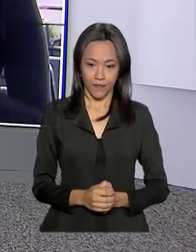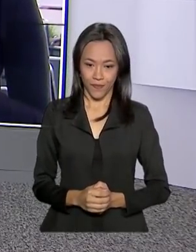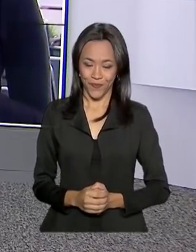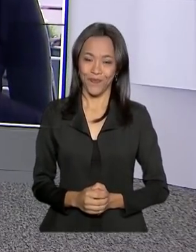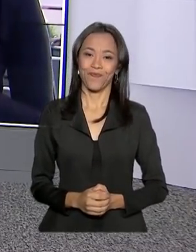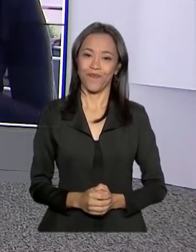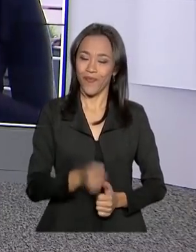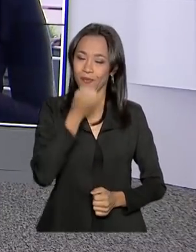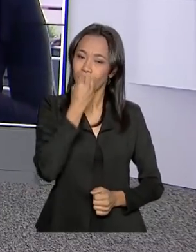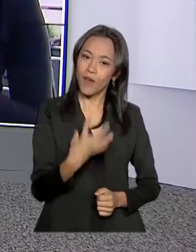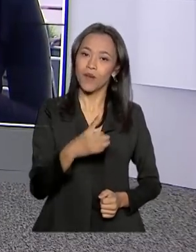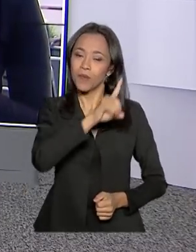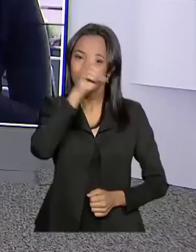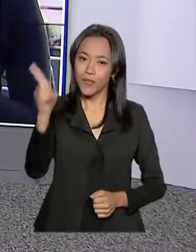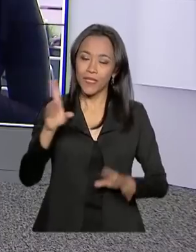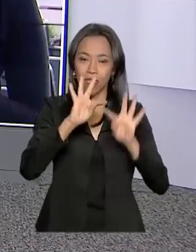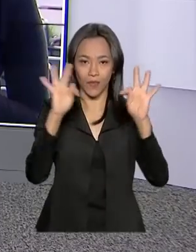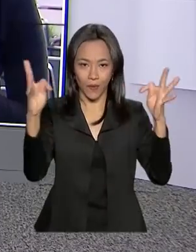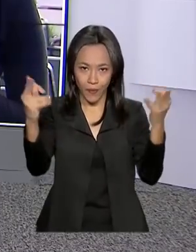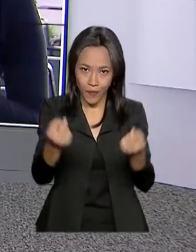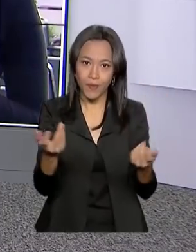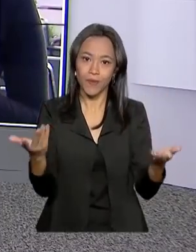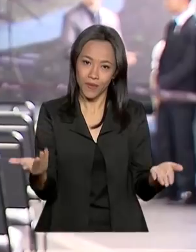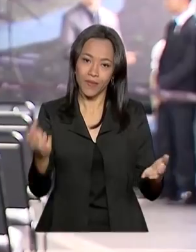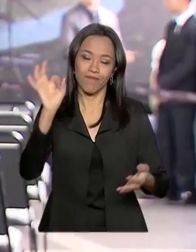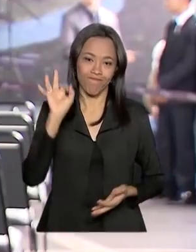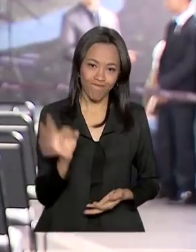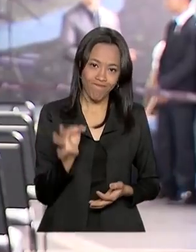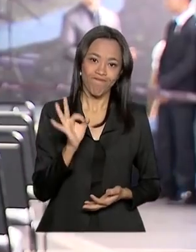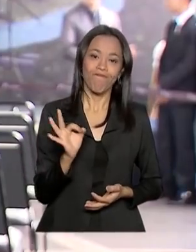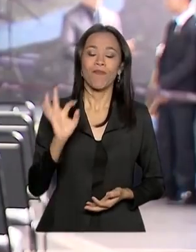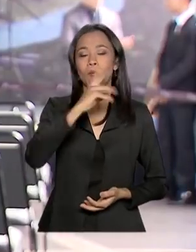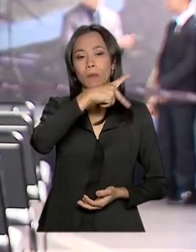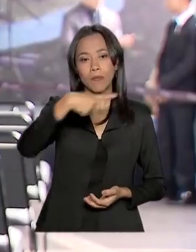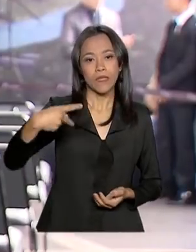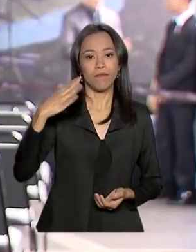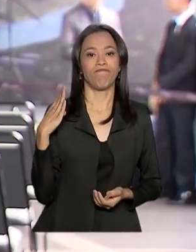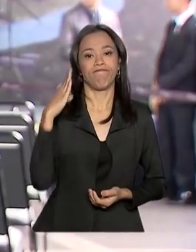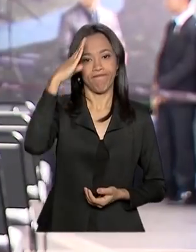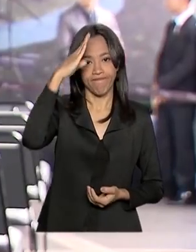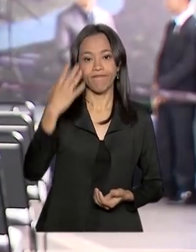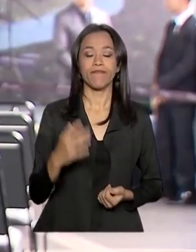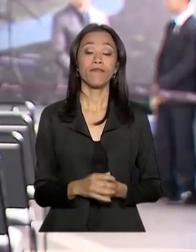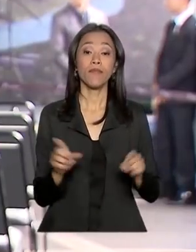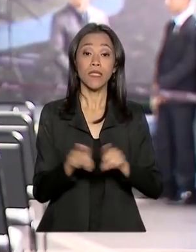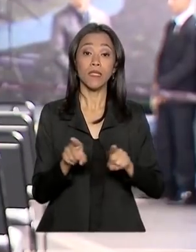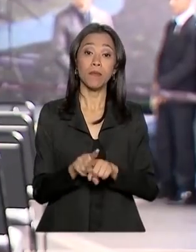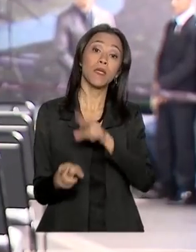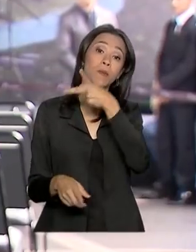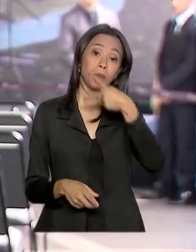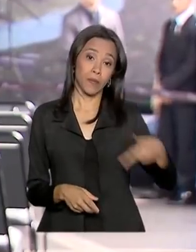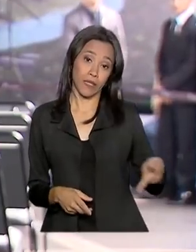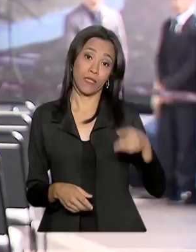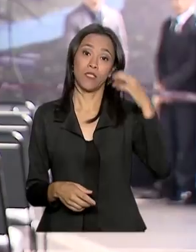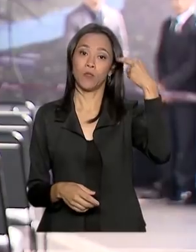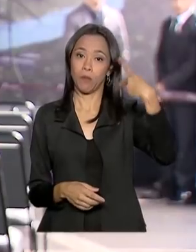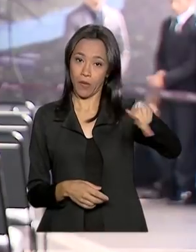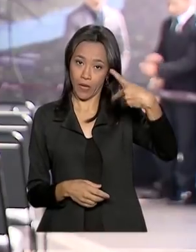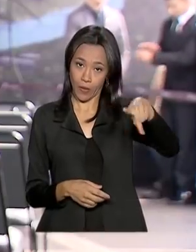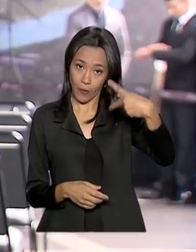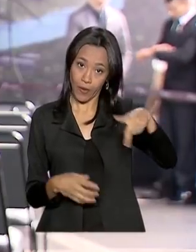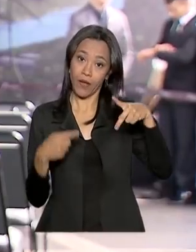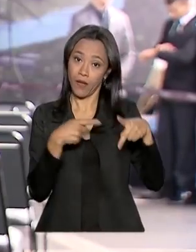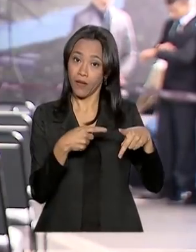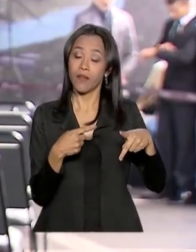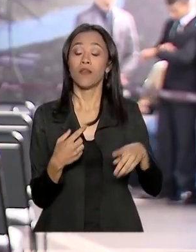Bom dia, Mara. Bom dia a todos. É isso mesmo. O presidente Jair Bolsonaro e o presidente do Paraguai, Mário Ábido